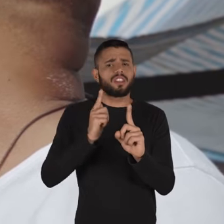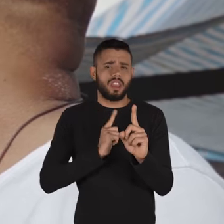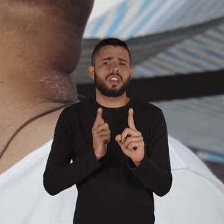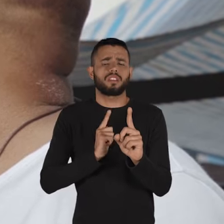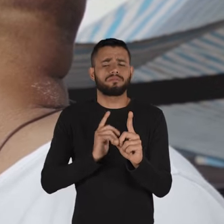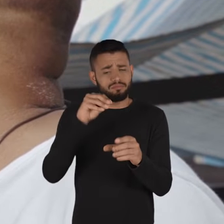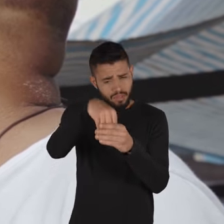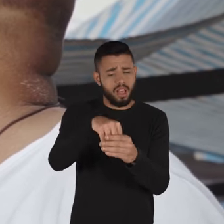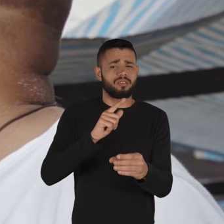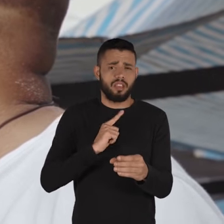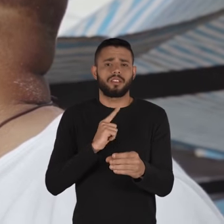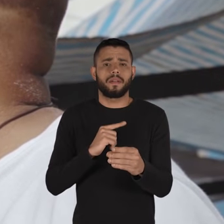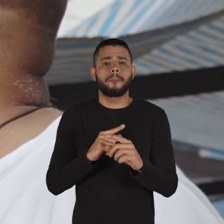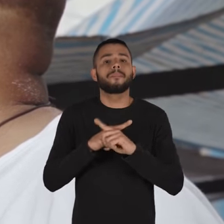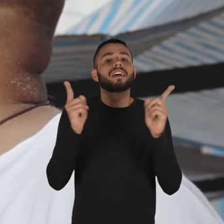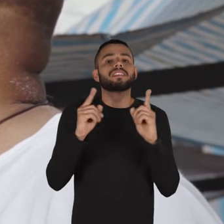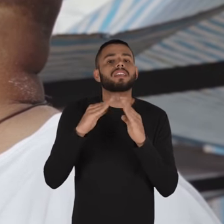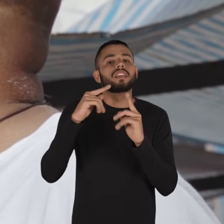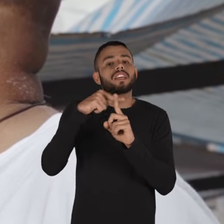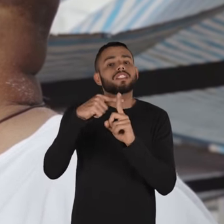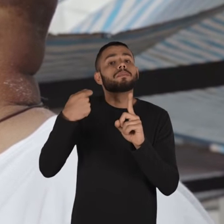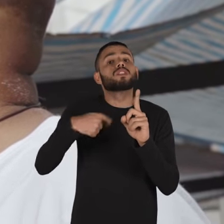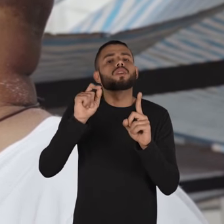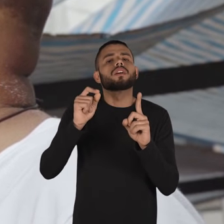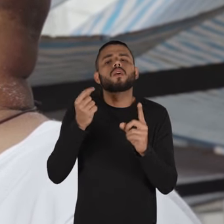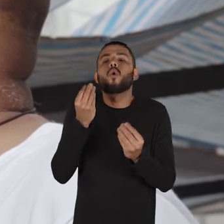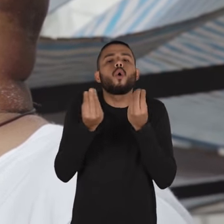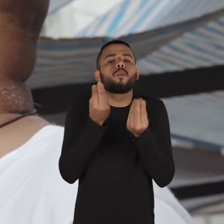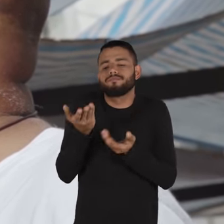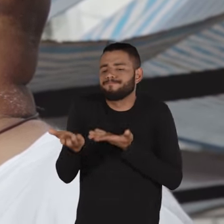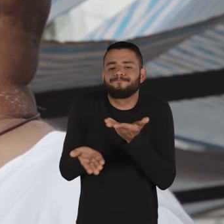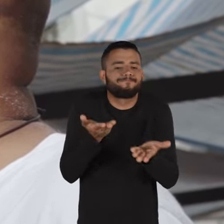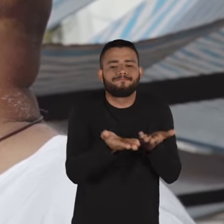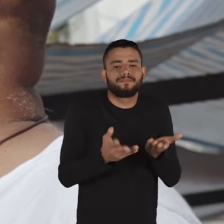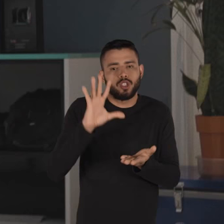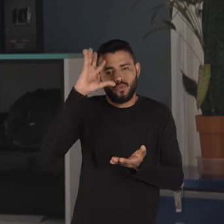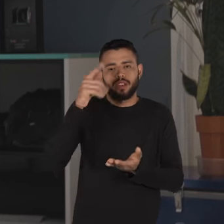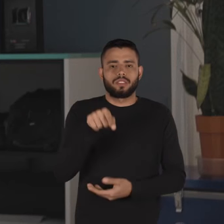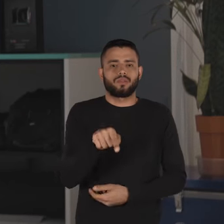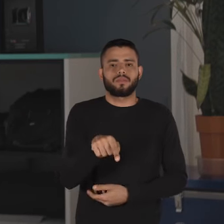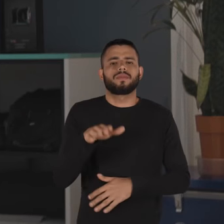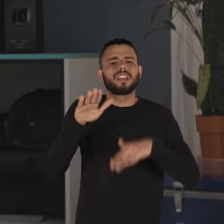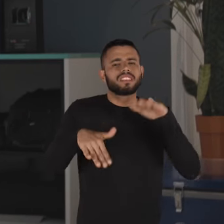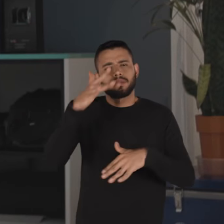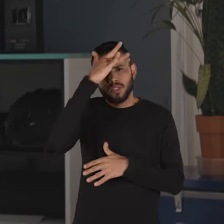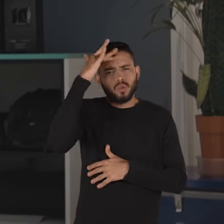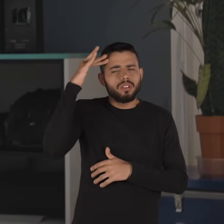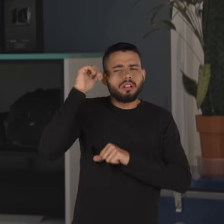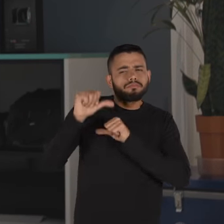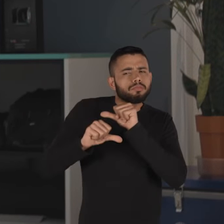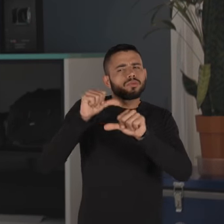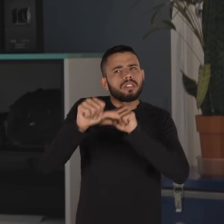querendo ou não está lá e a igreja vai precisar aprender a lidar com isso. Talvez muita gente enxergue a